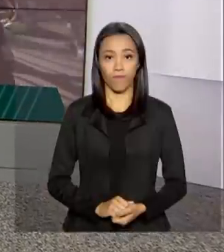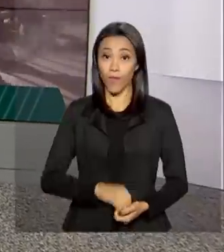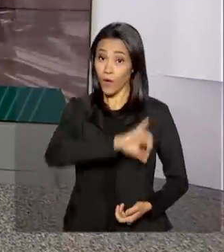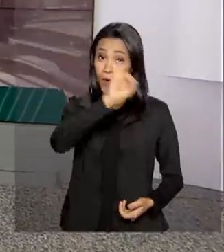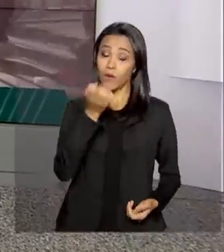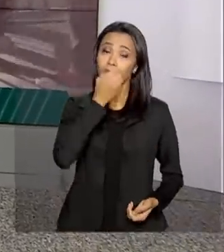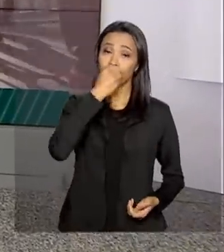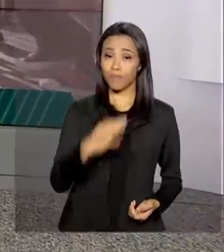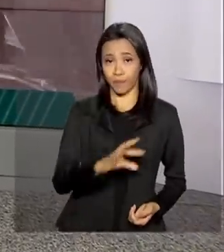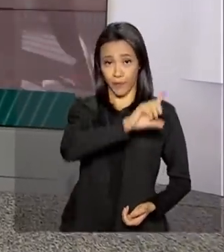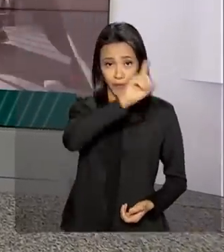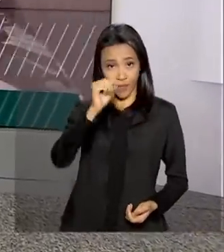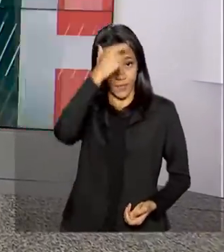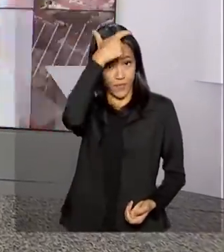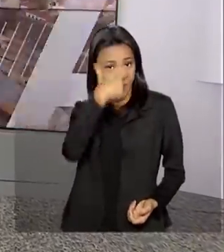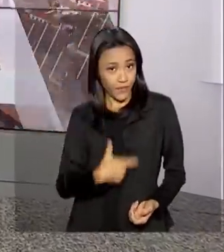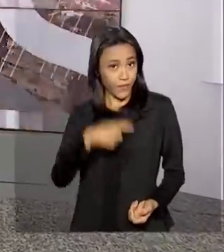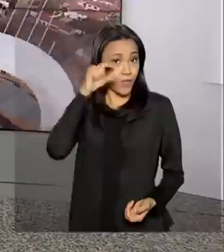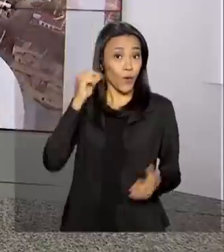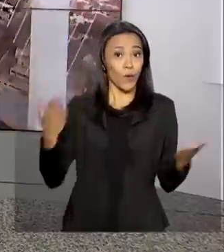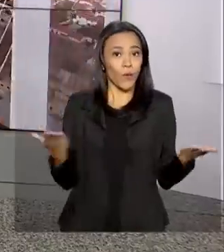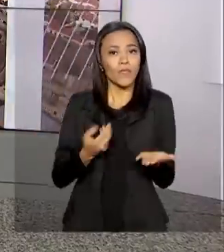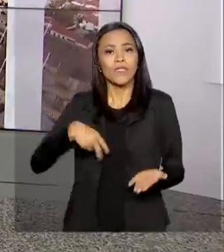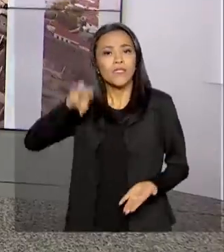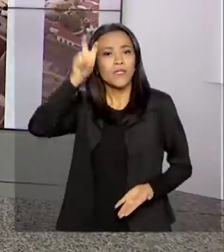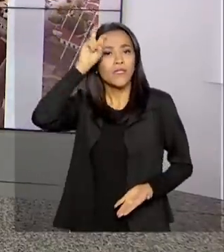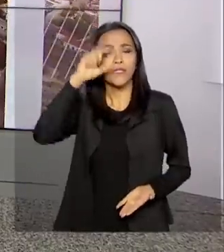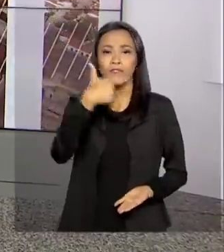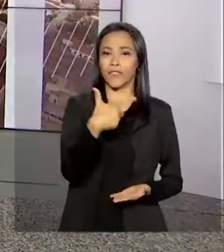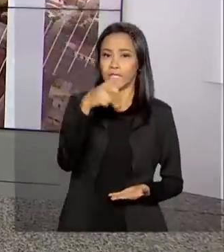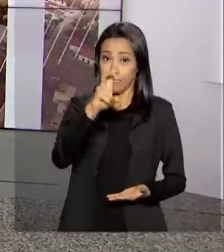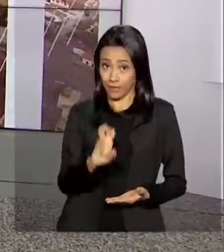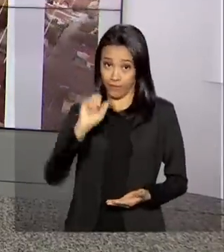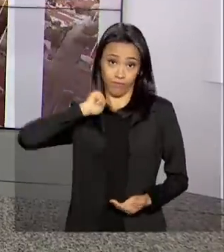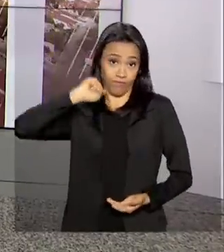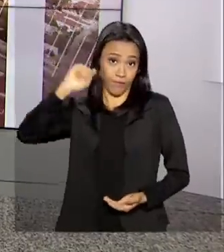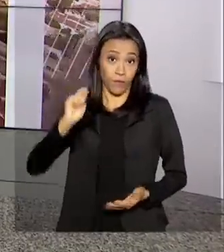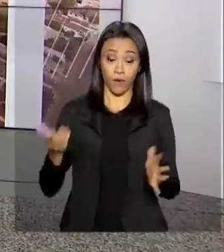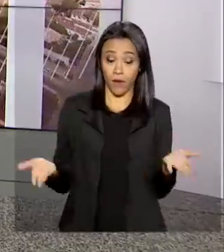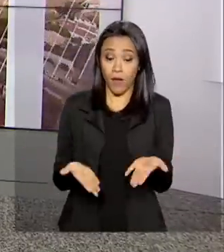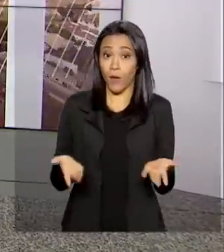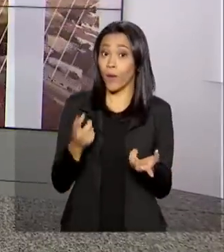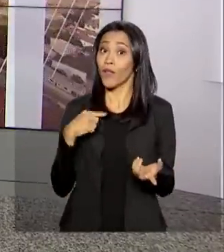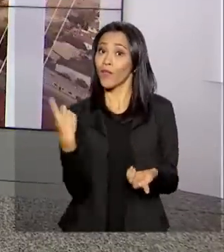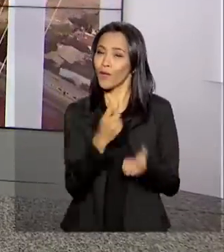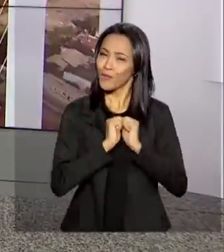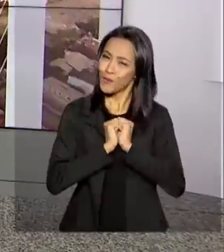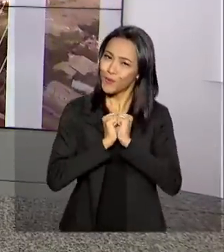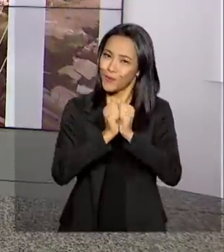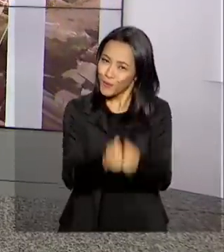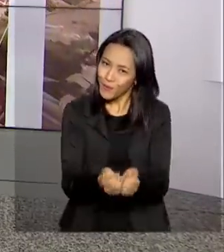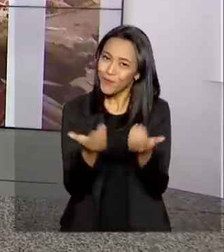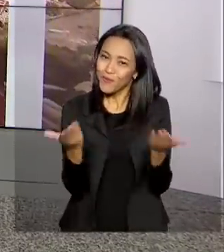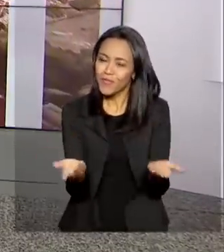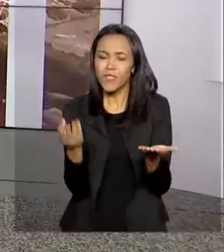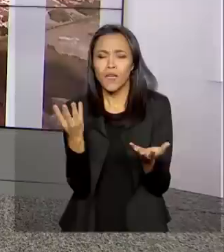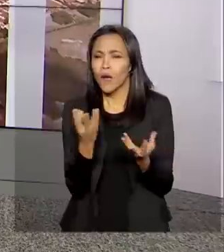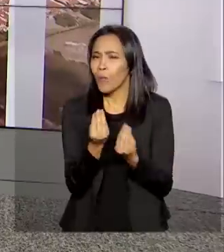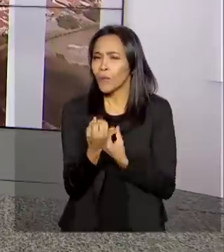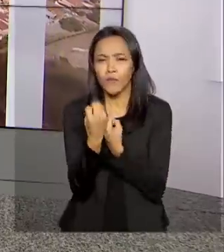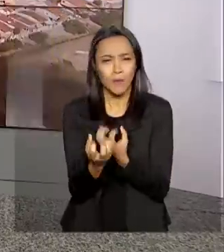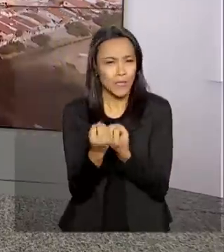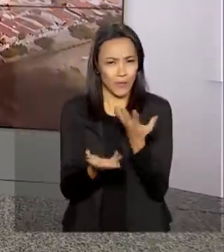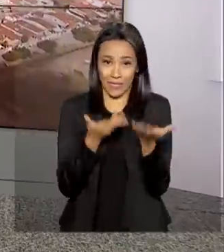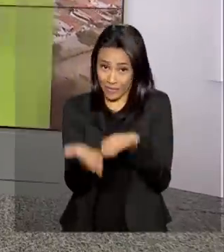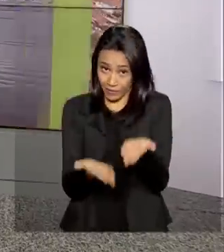Olá, bom dia, eu sou Carla Batier, hoje é quinta-feira, 25 de abril. A partir de agora, estamos juntos no Brasil em Dia, com muita informação e